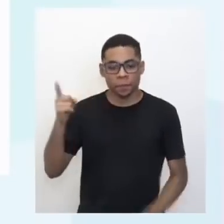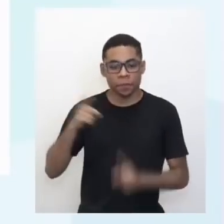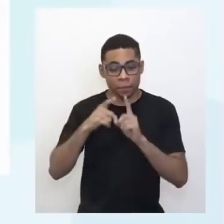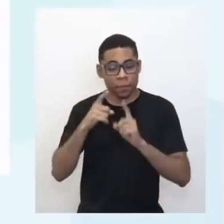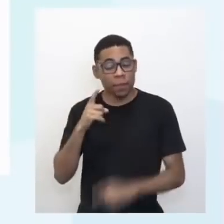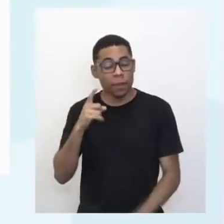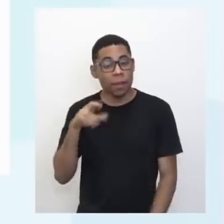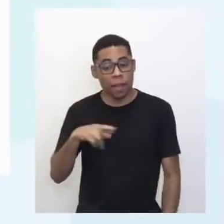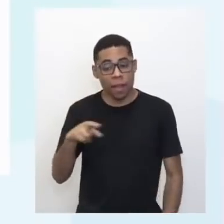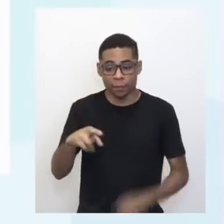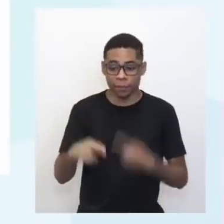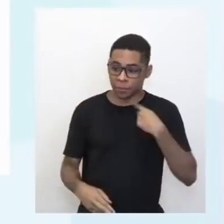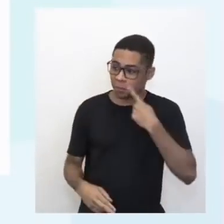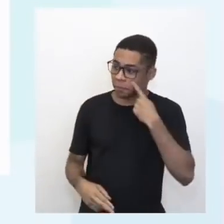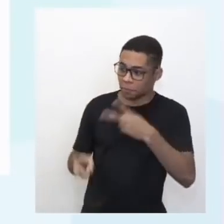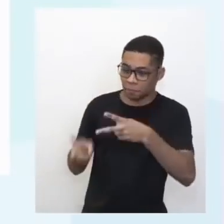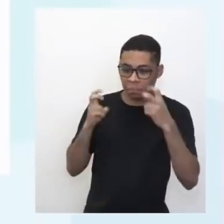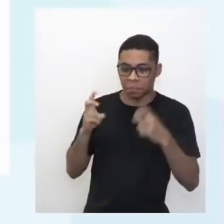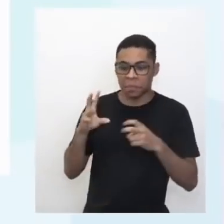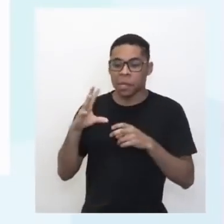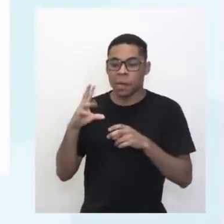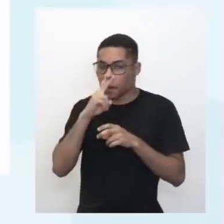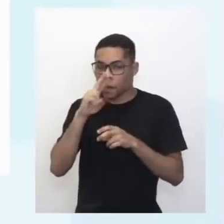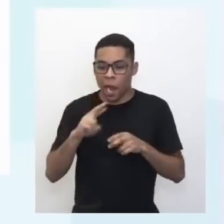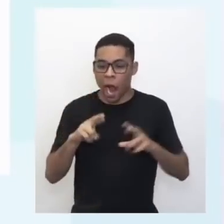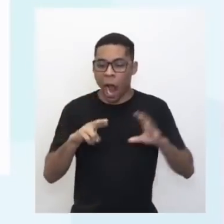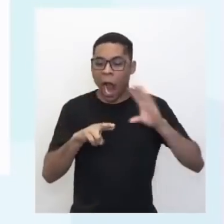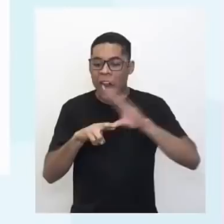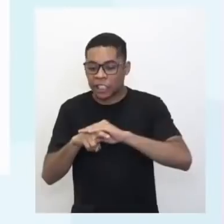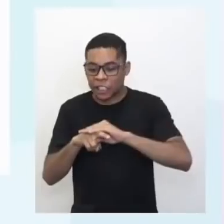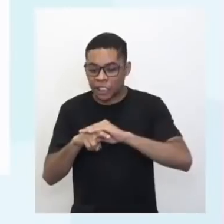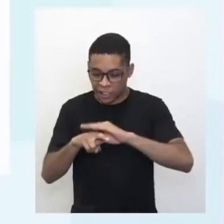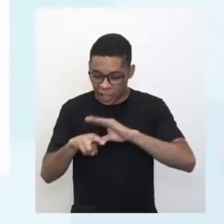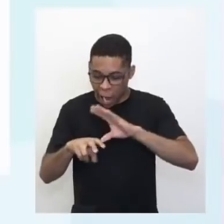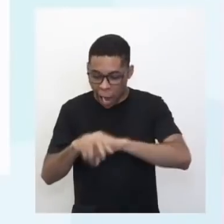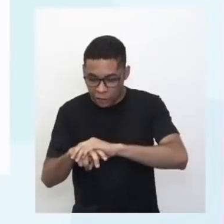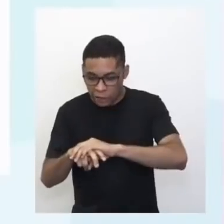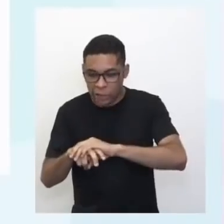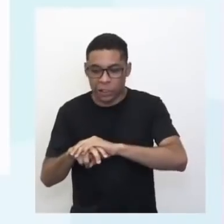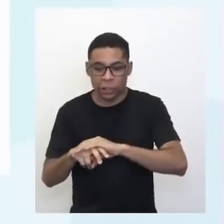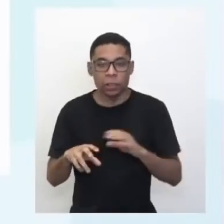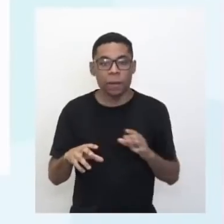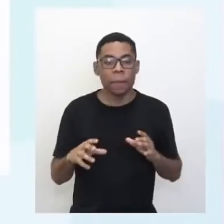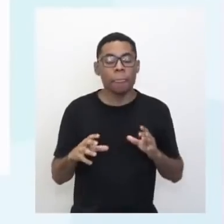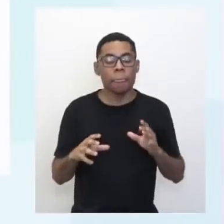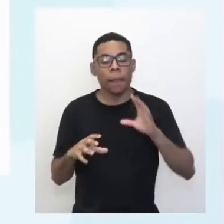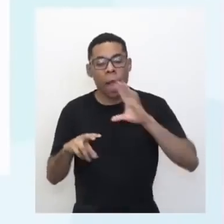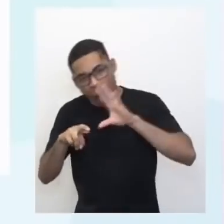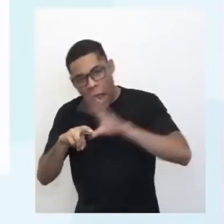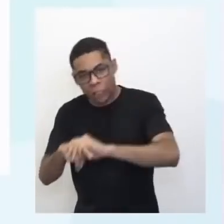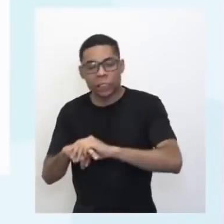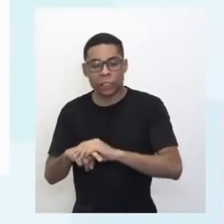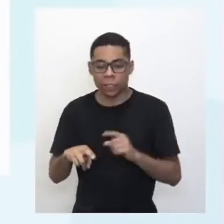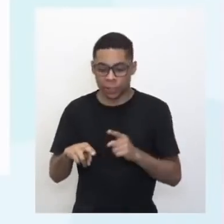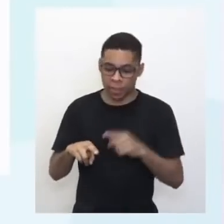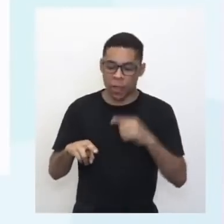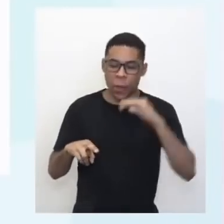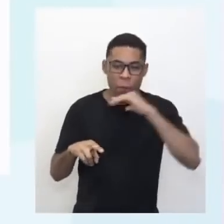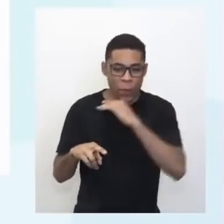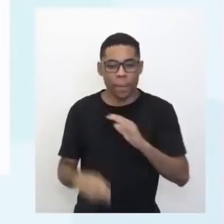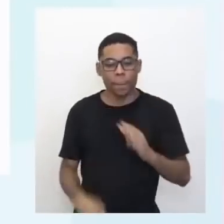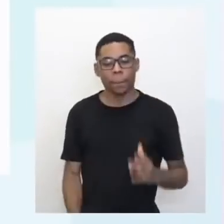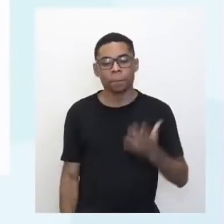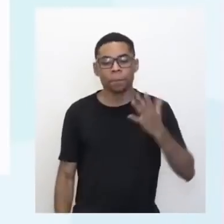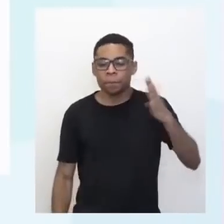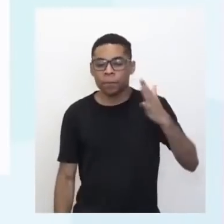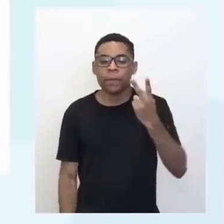aí, que está sendo mordido, né? Aí pela cobra, que o atacou, está aí entre 26